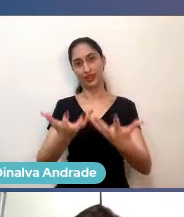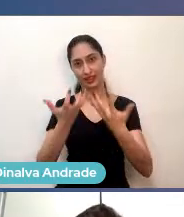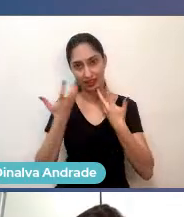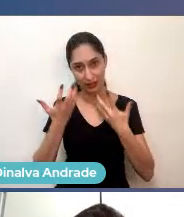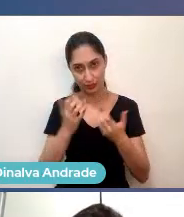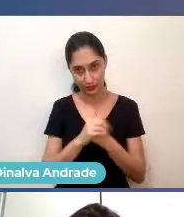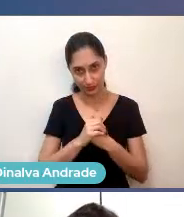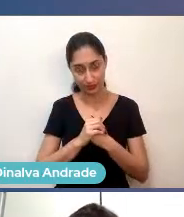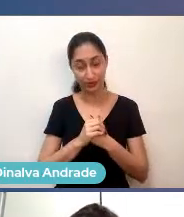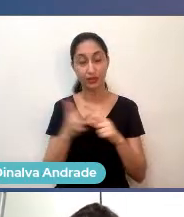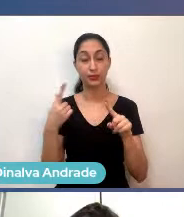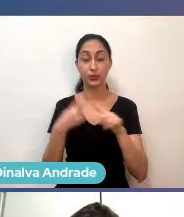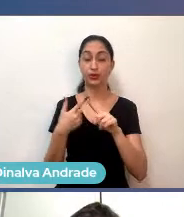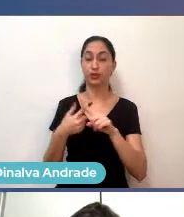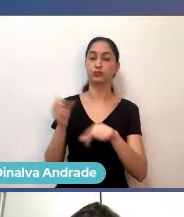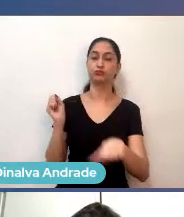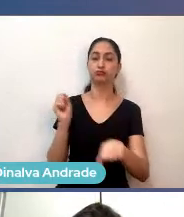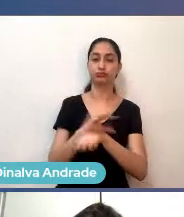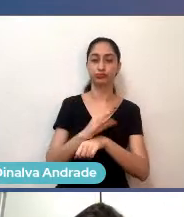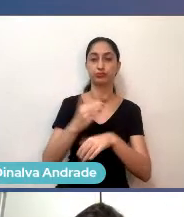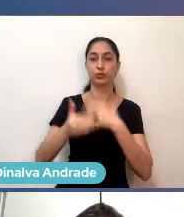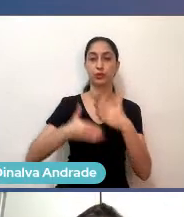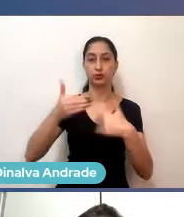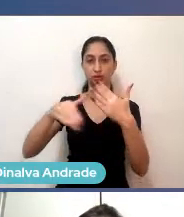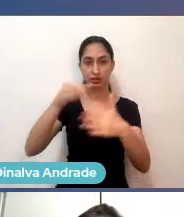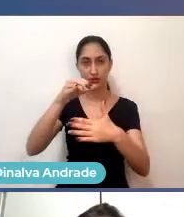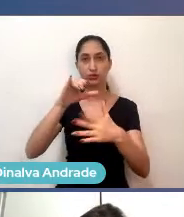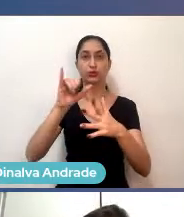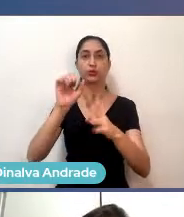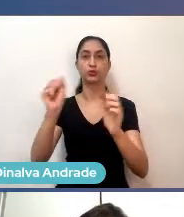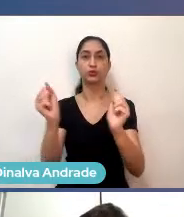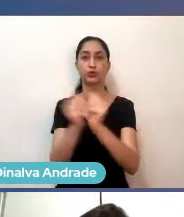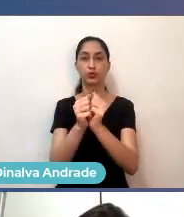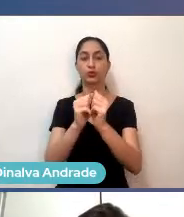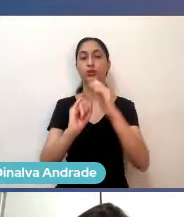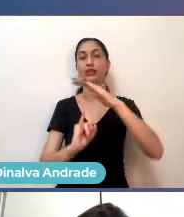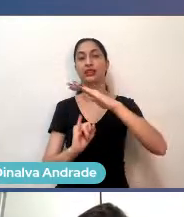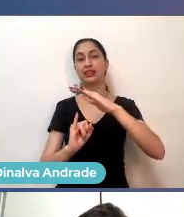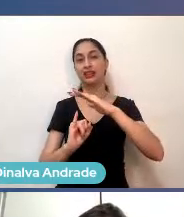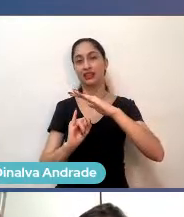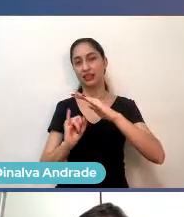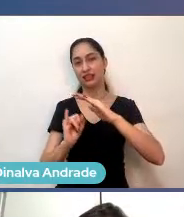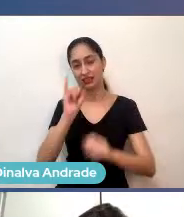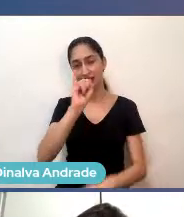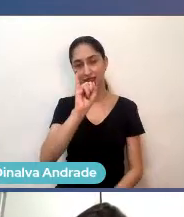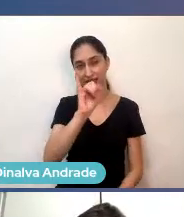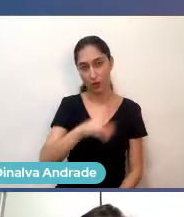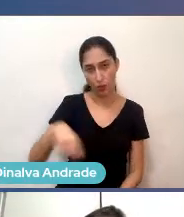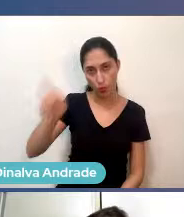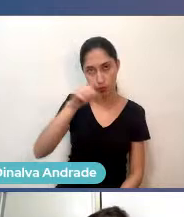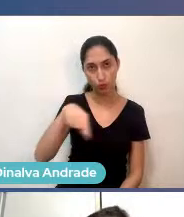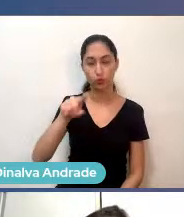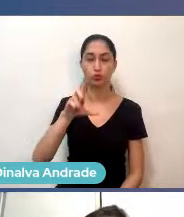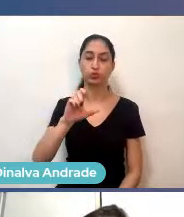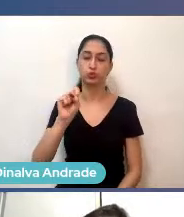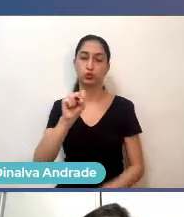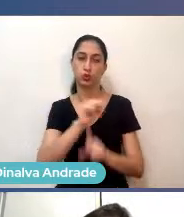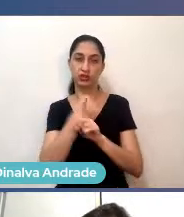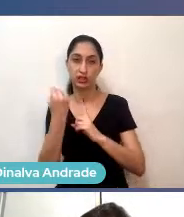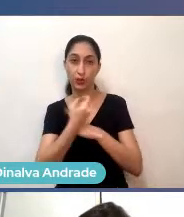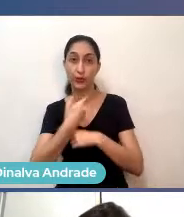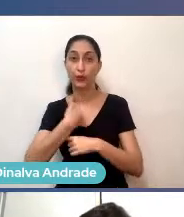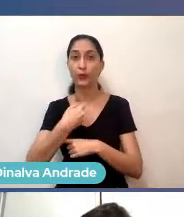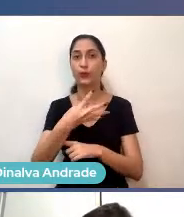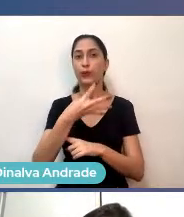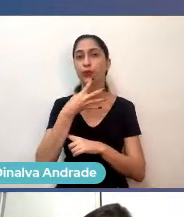eu entrei num processo de aceleração junto com o Itaú Social, conheci uma empreendedora fantástica da área do agro, e a gente